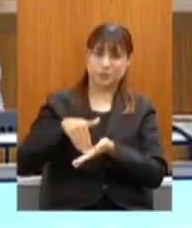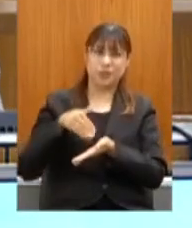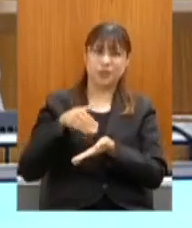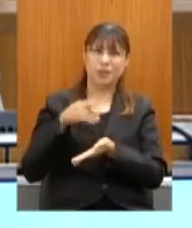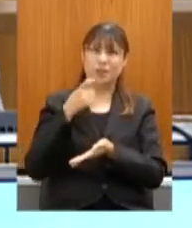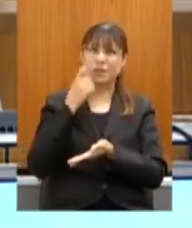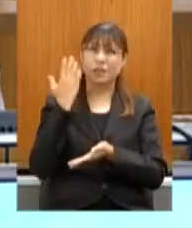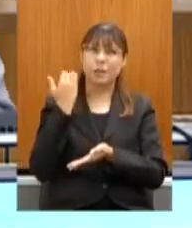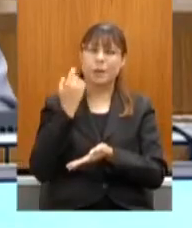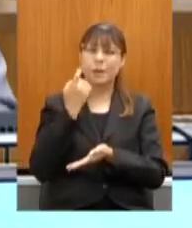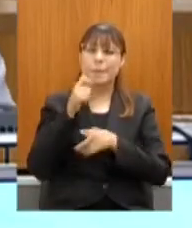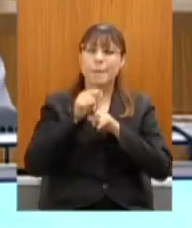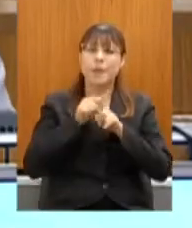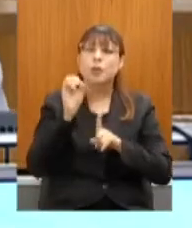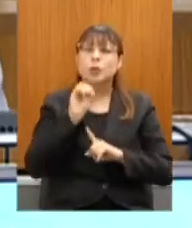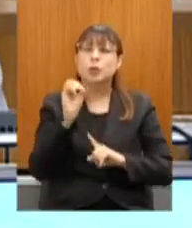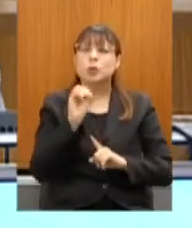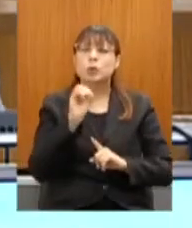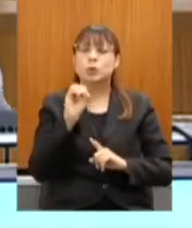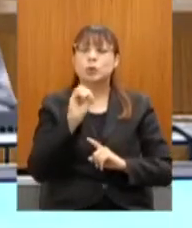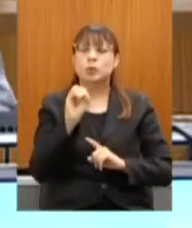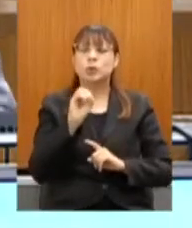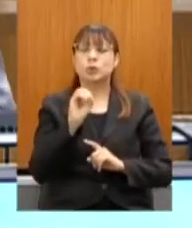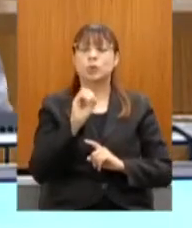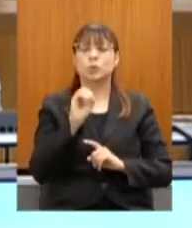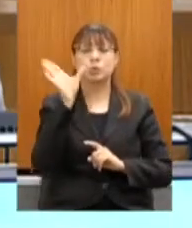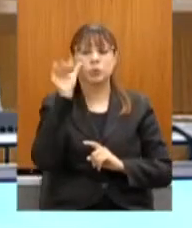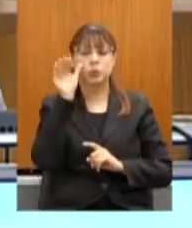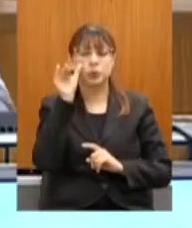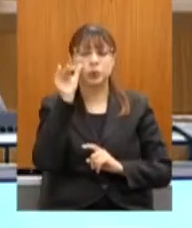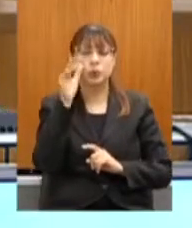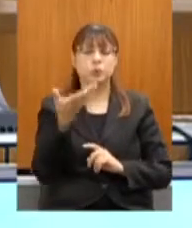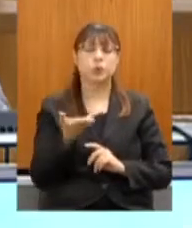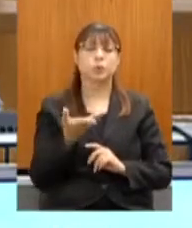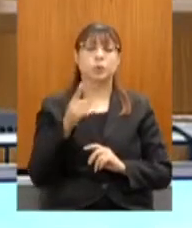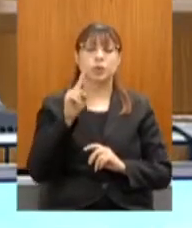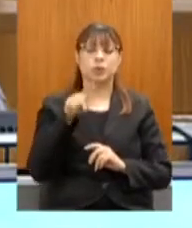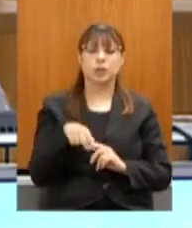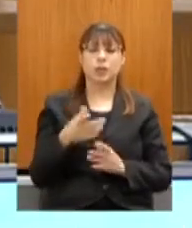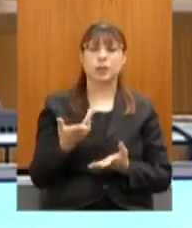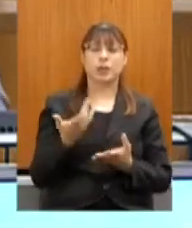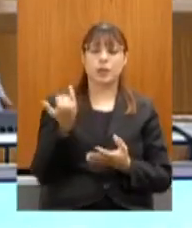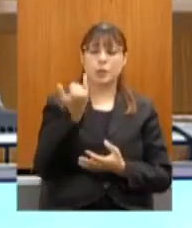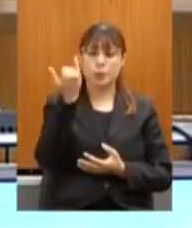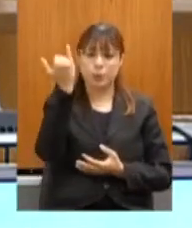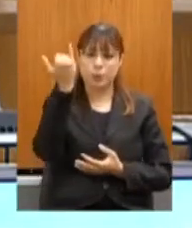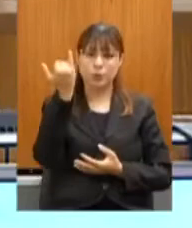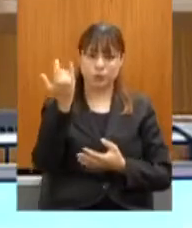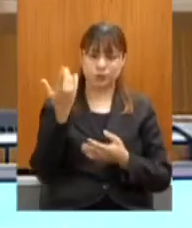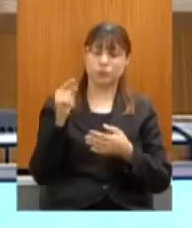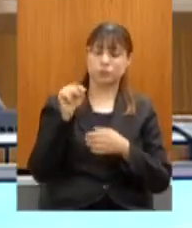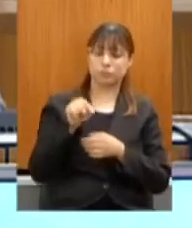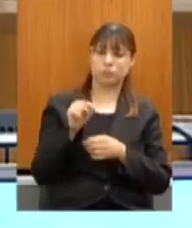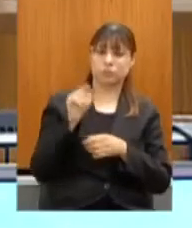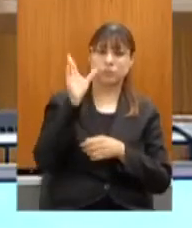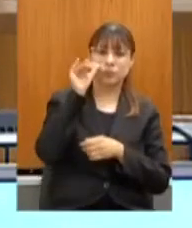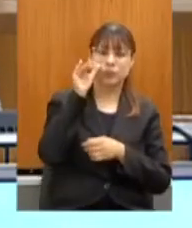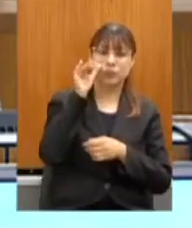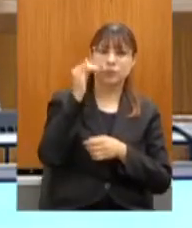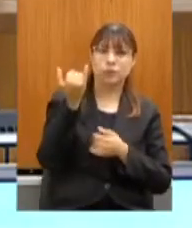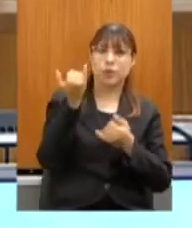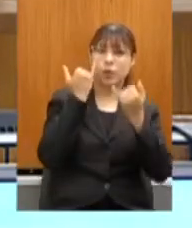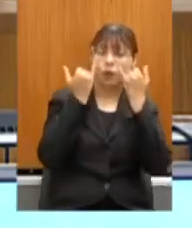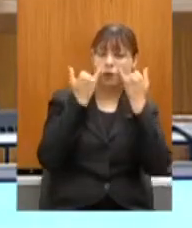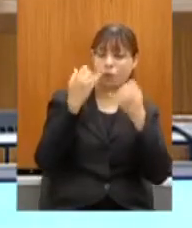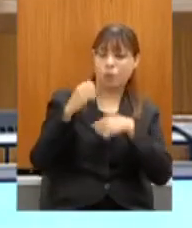de outubro, o observatório, por exemplo, da envergadura e da importância do Observatório do Turismo, nos informou que